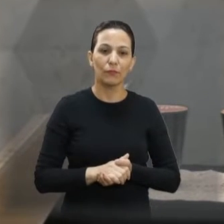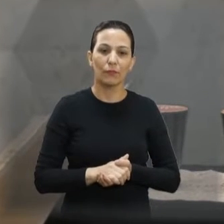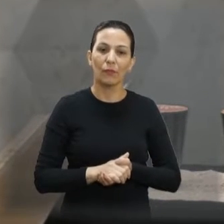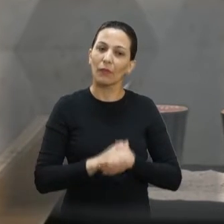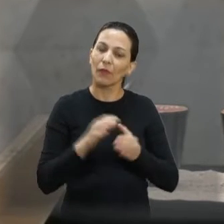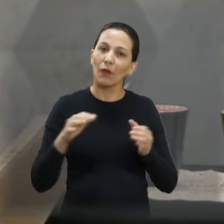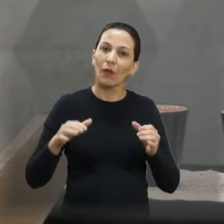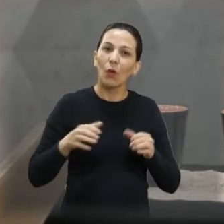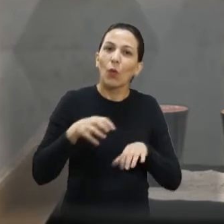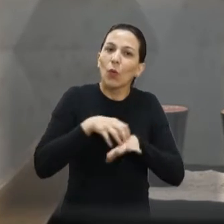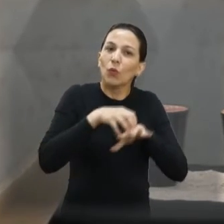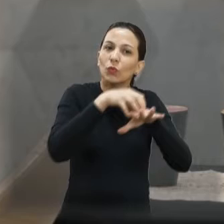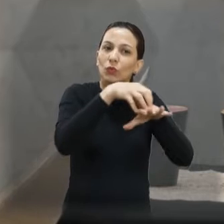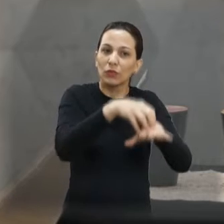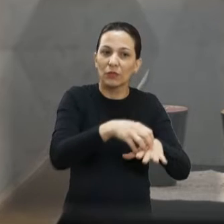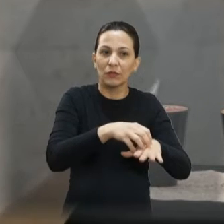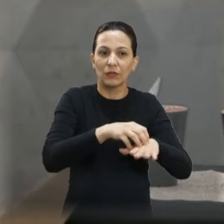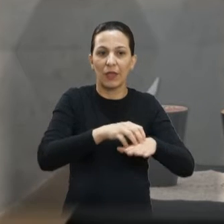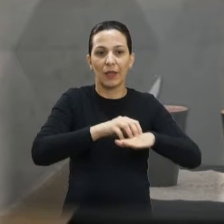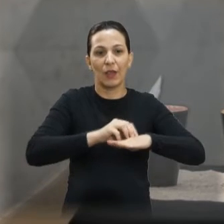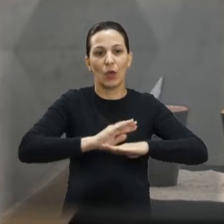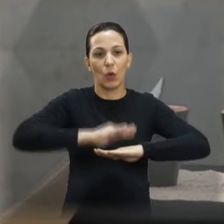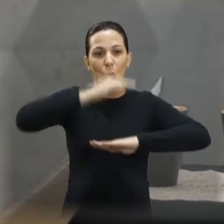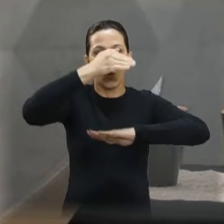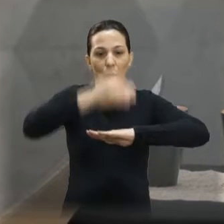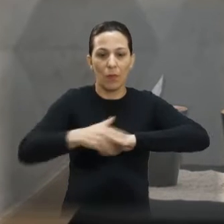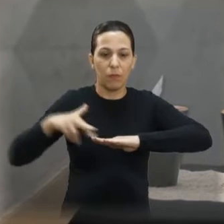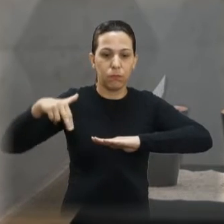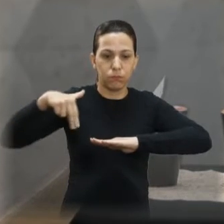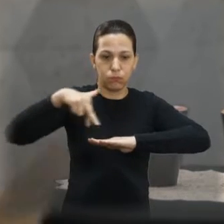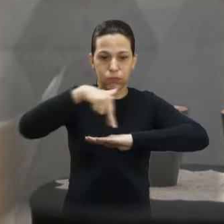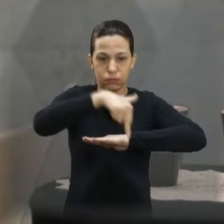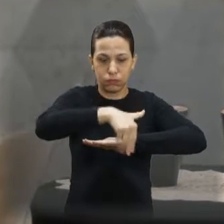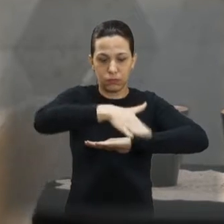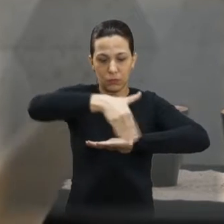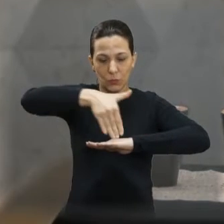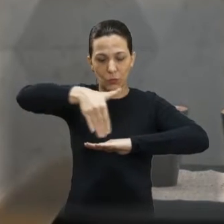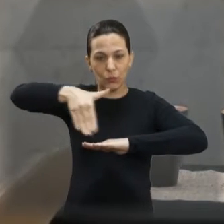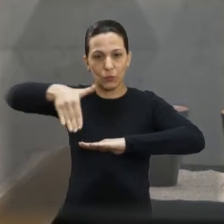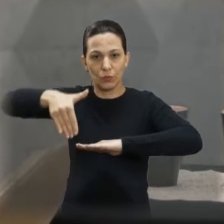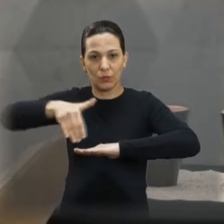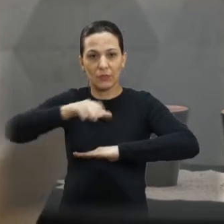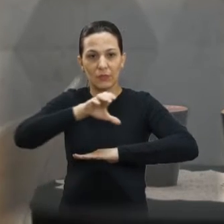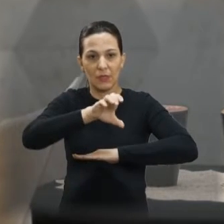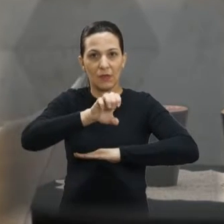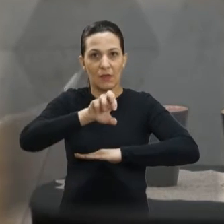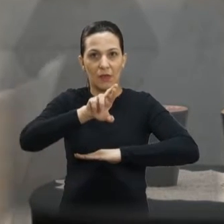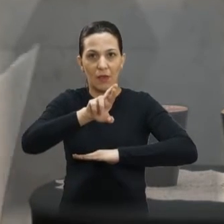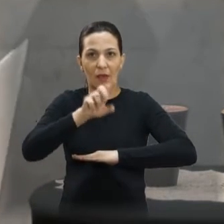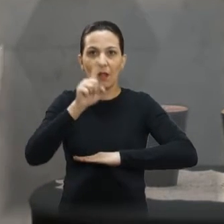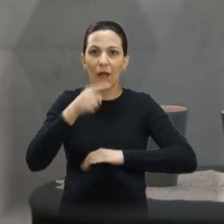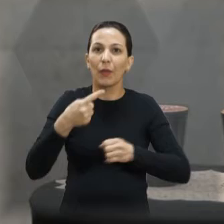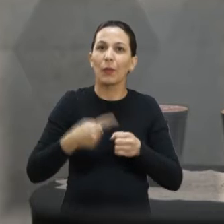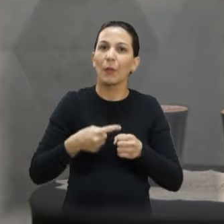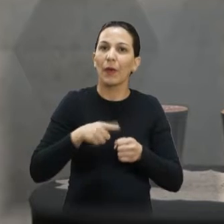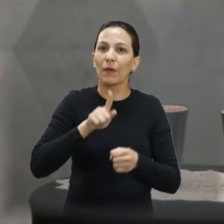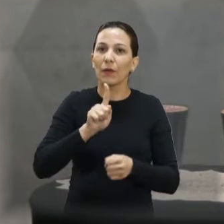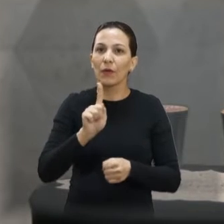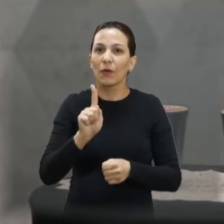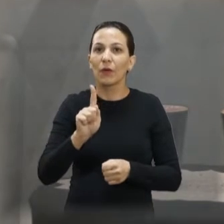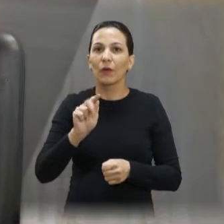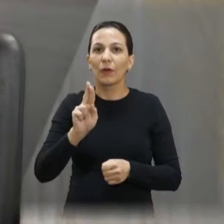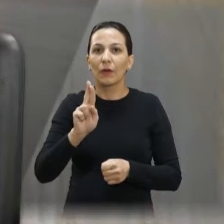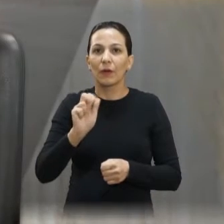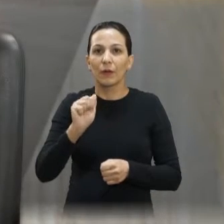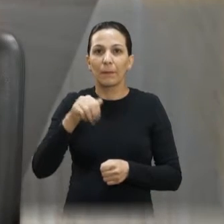trânsito foi colocação de lombofaixa e sinalização de solo junto a um CR lá no Jardim Gramado. Sim.